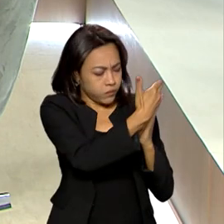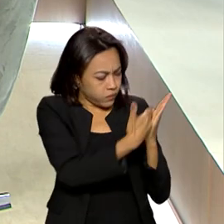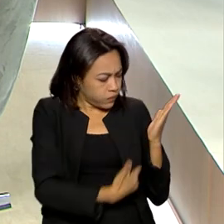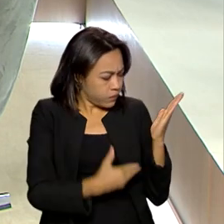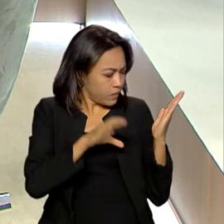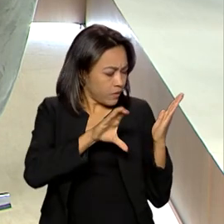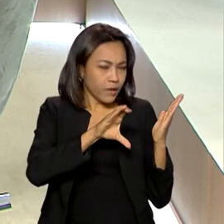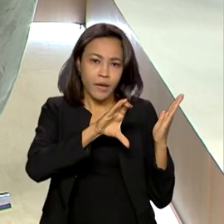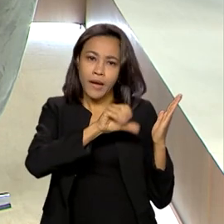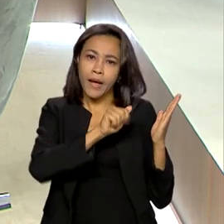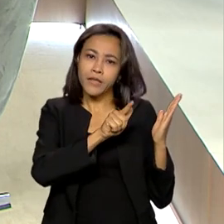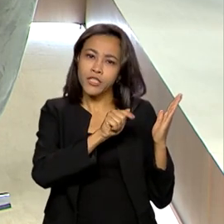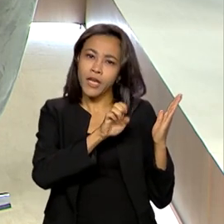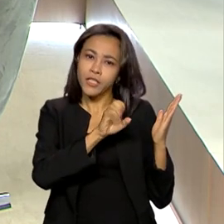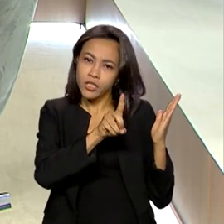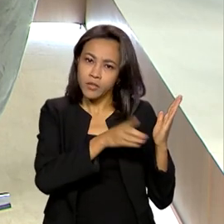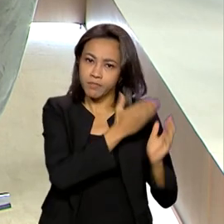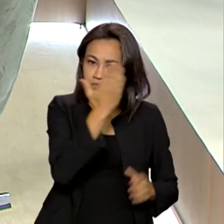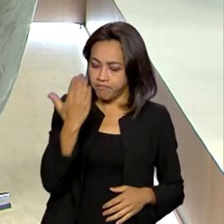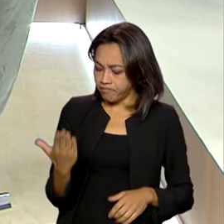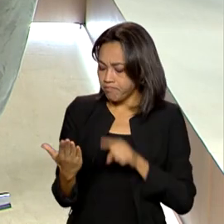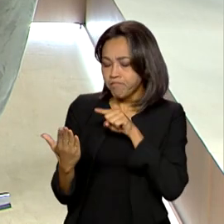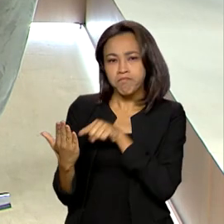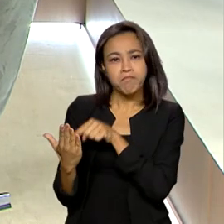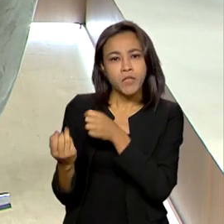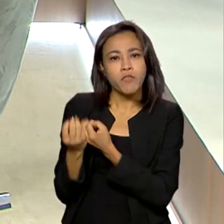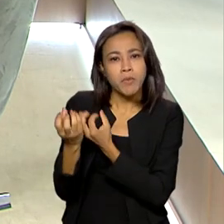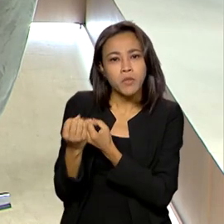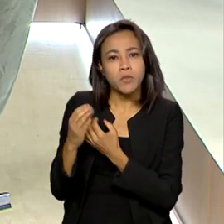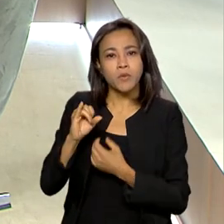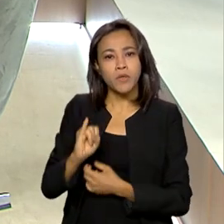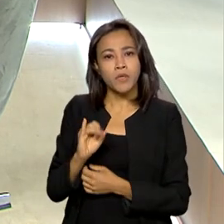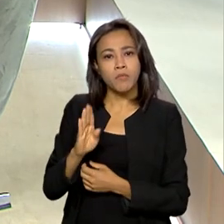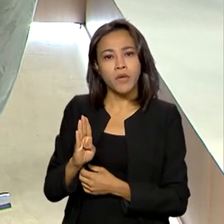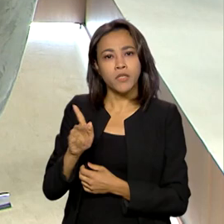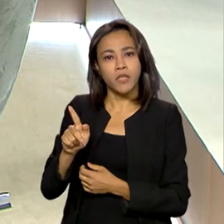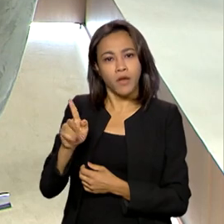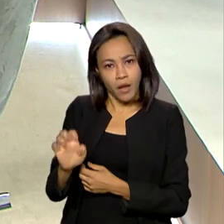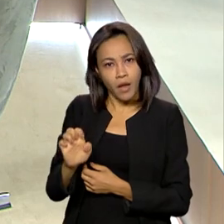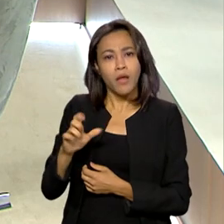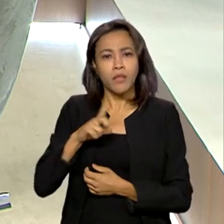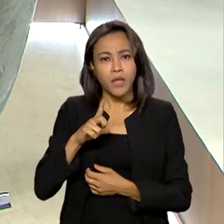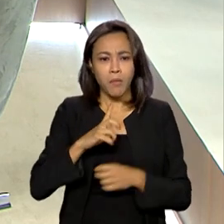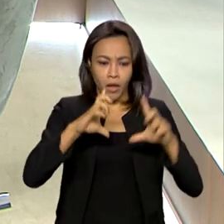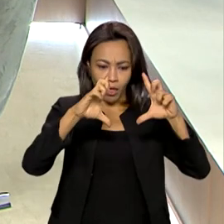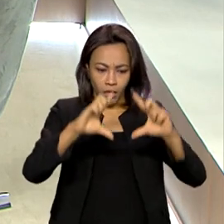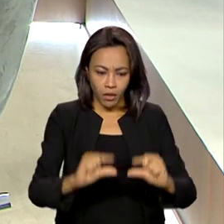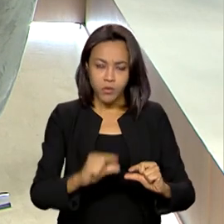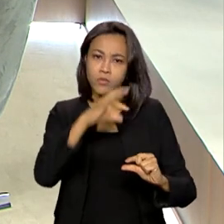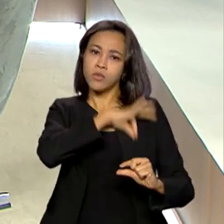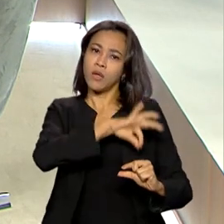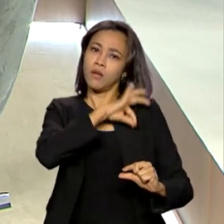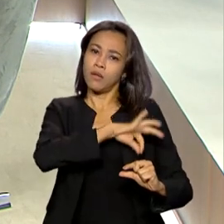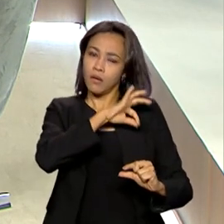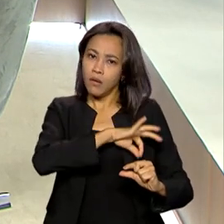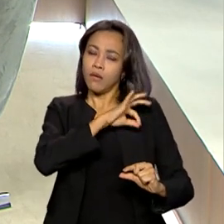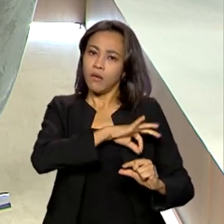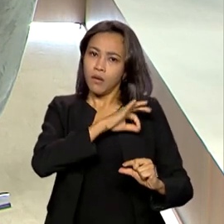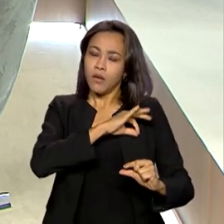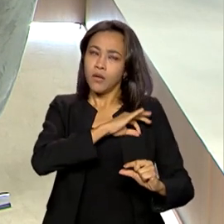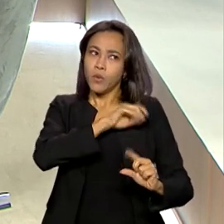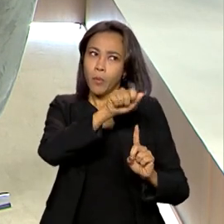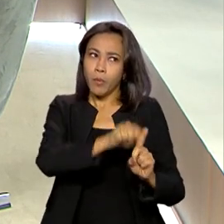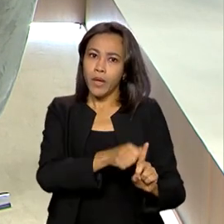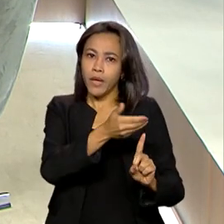a PNAD Contínua do IBGE, a gente vê que existe uma redução da renda média do trabalhador, principalmente em relação ao mês